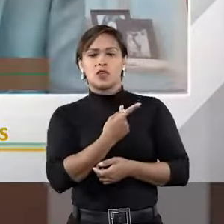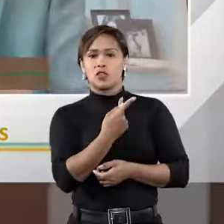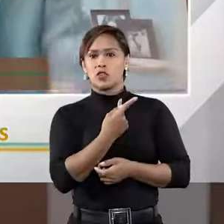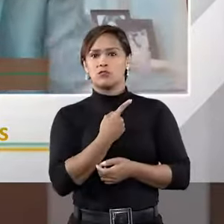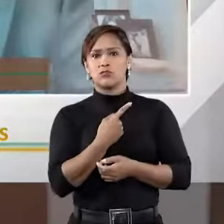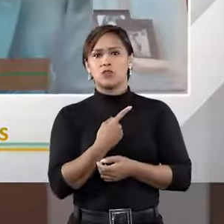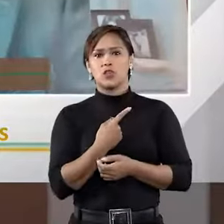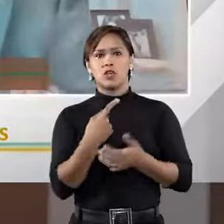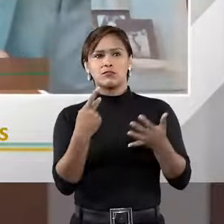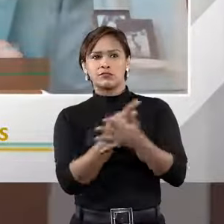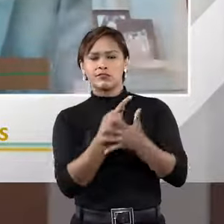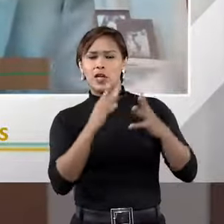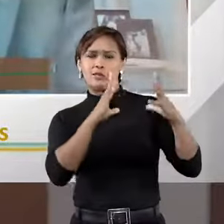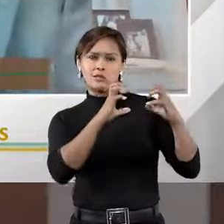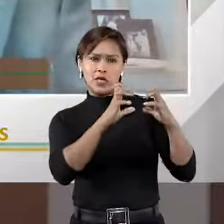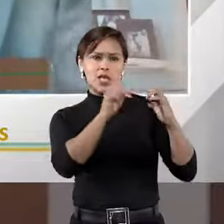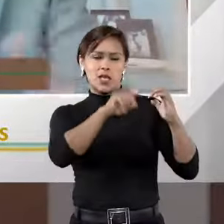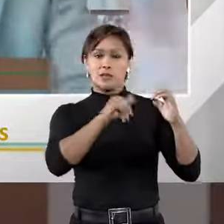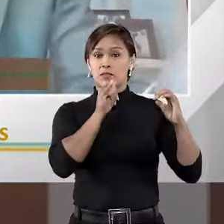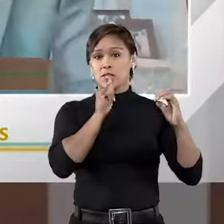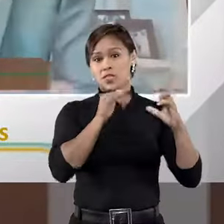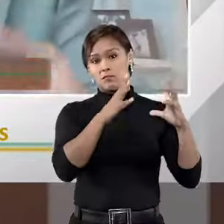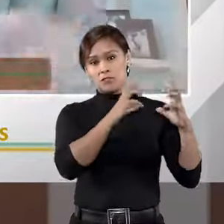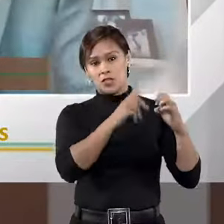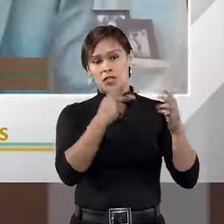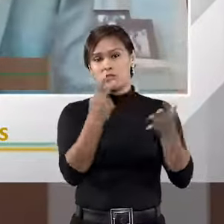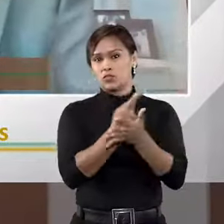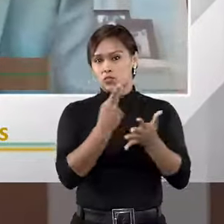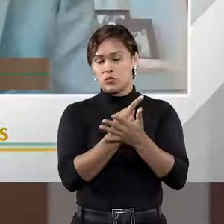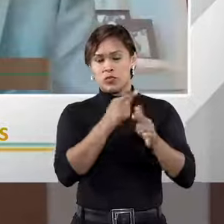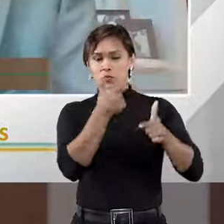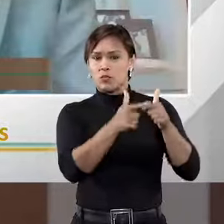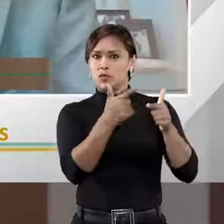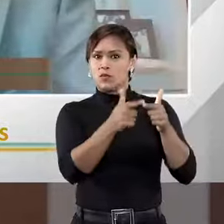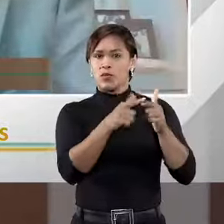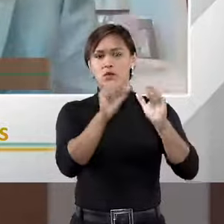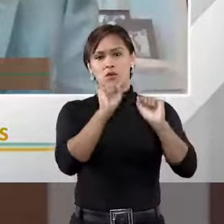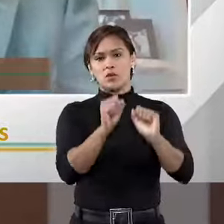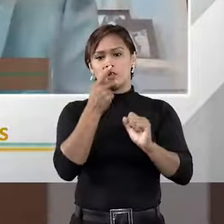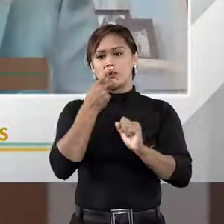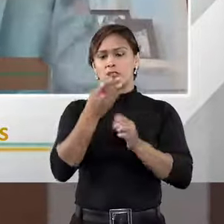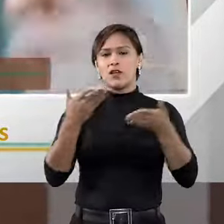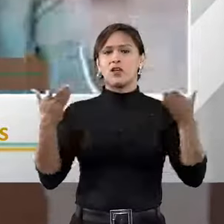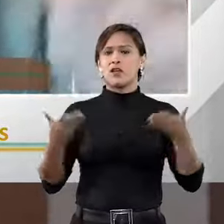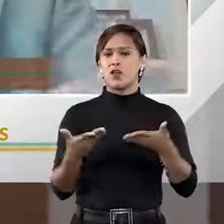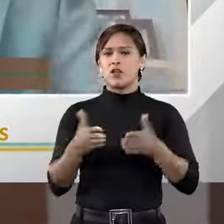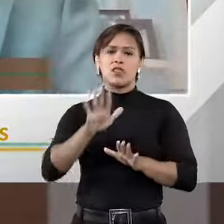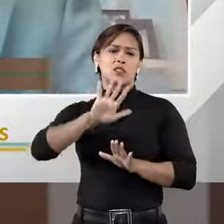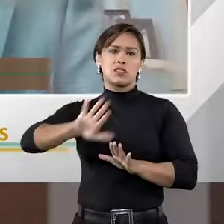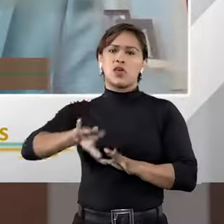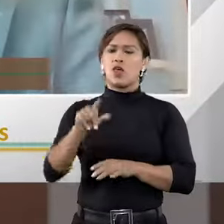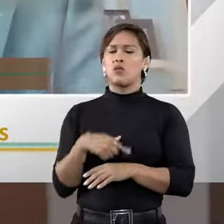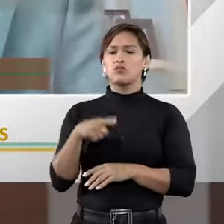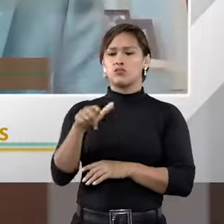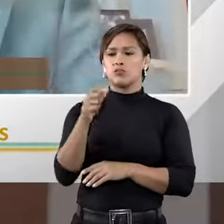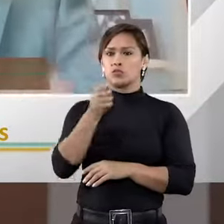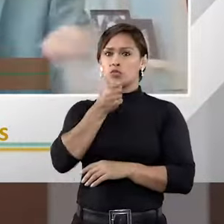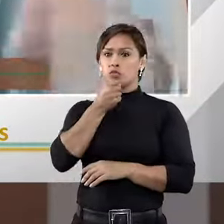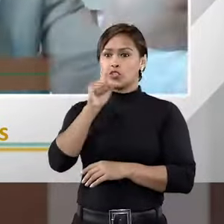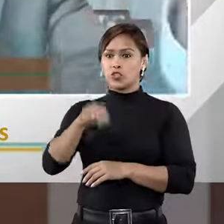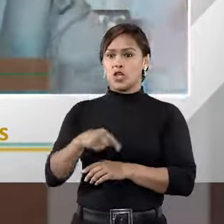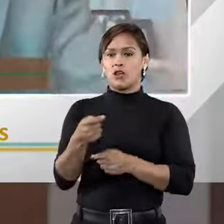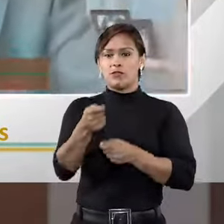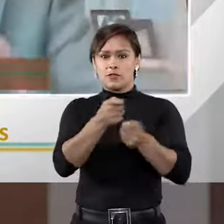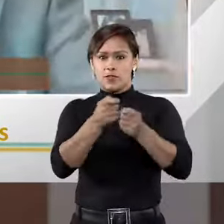desentendemos, isso nunca vai acontecer, brigamos aqui, temos um litígio qualquer, e poderíamos dizer aqui na hora, não, Tiago vai ser nosso árbitro, e